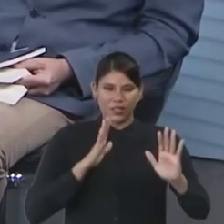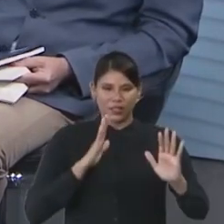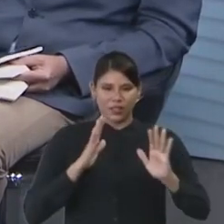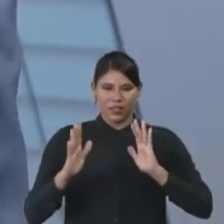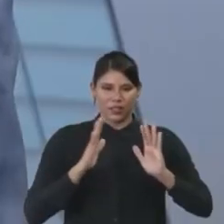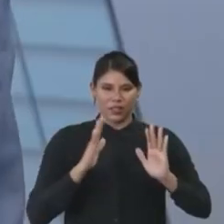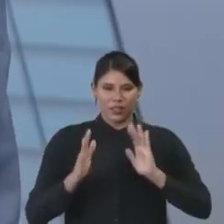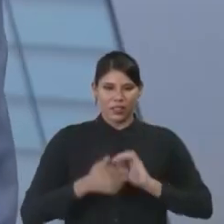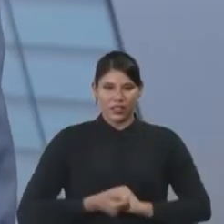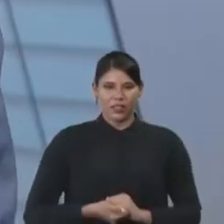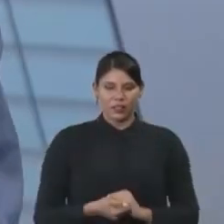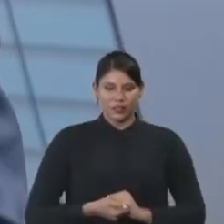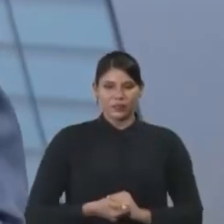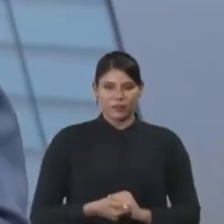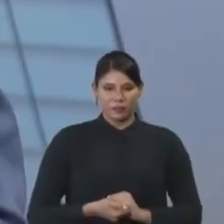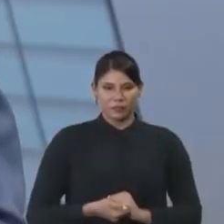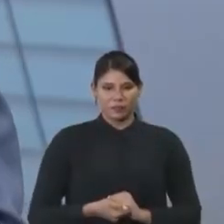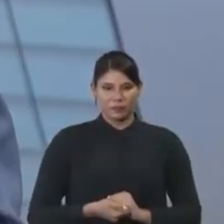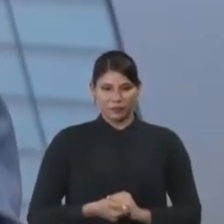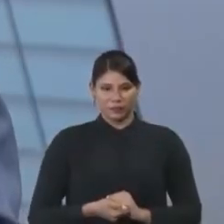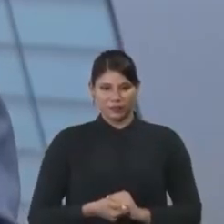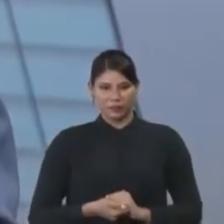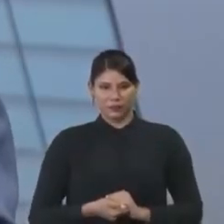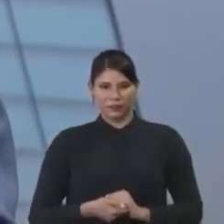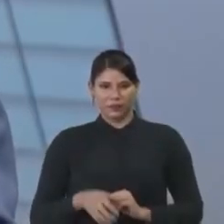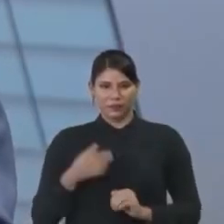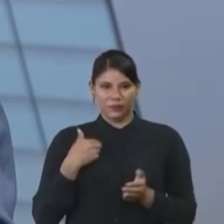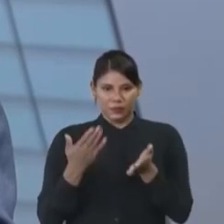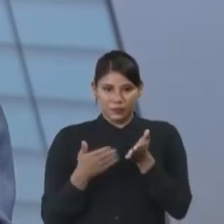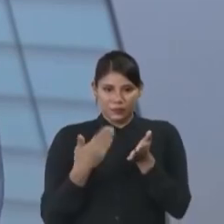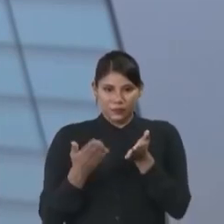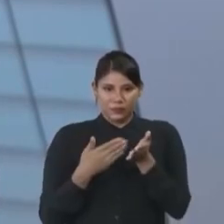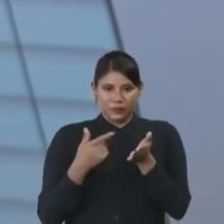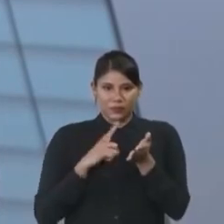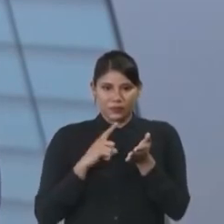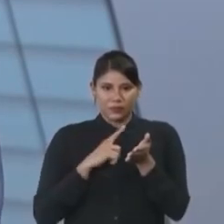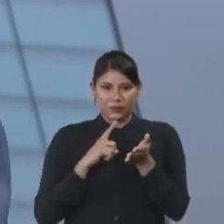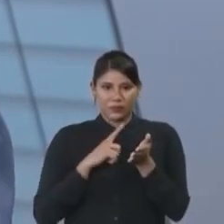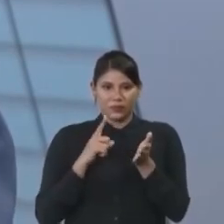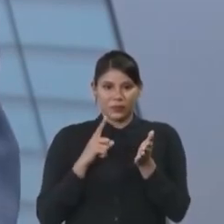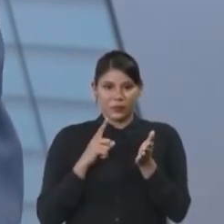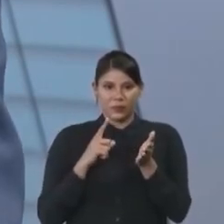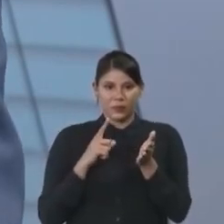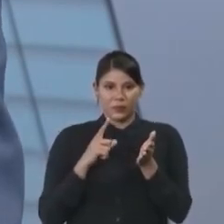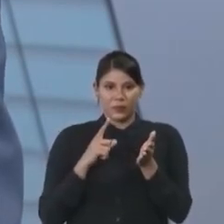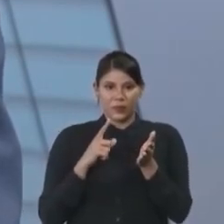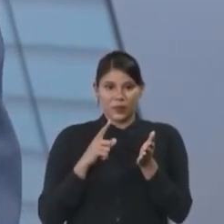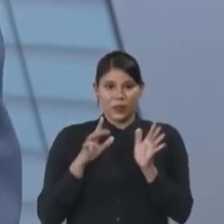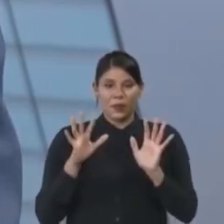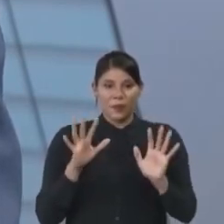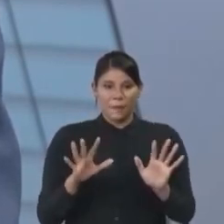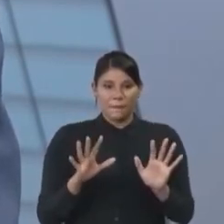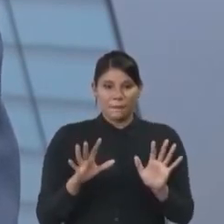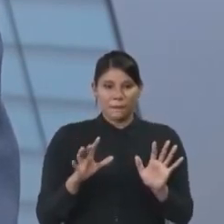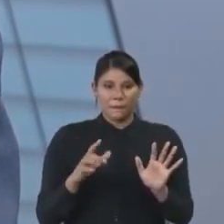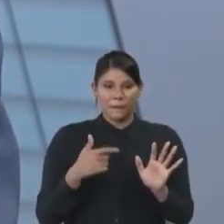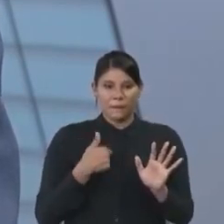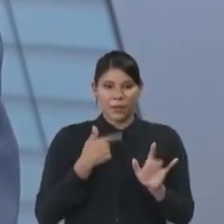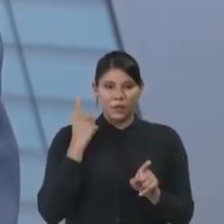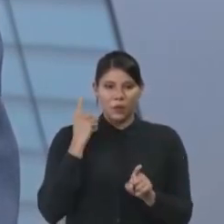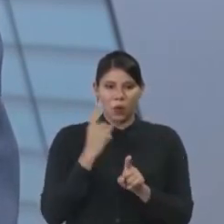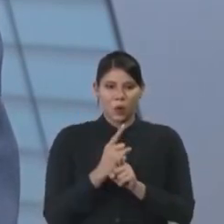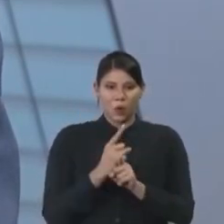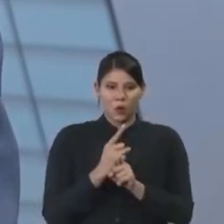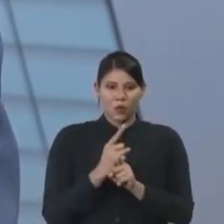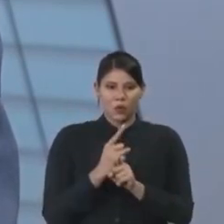aqui, eu abri aqui uma página que me suscitou aqui uma questão que eu vou colocar também. Mas eu até aqui me encontrei com o